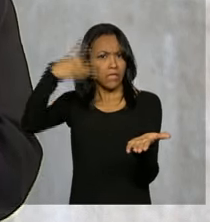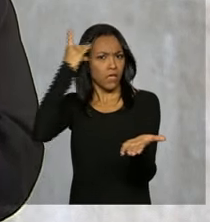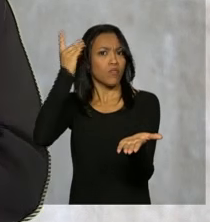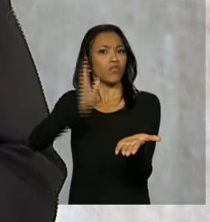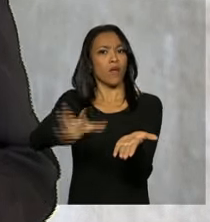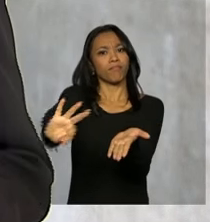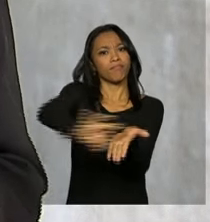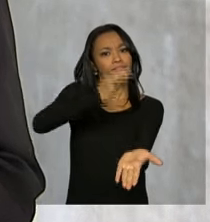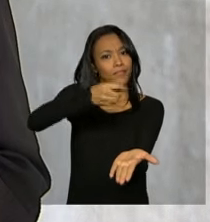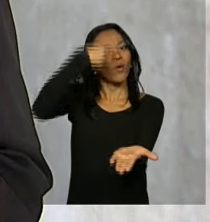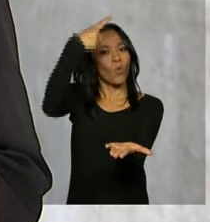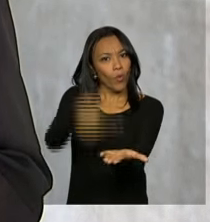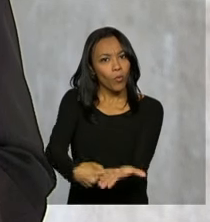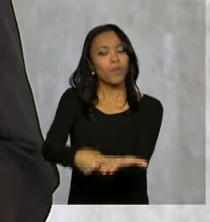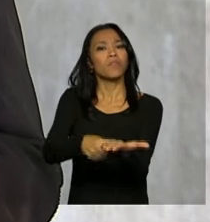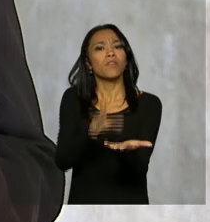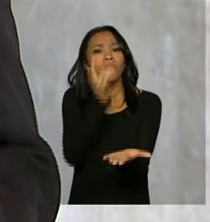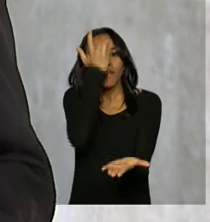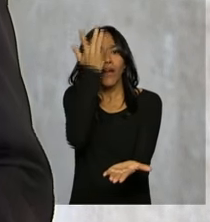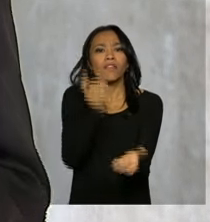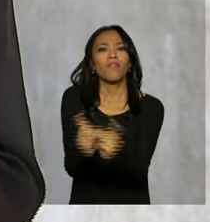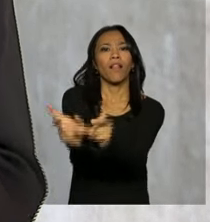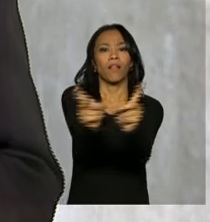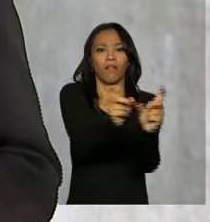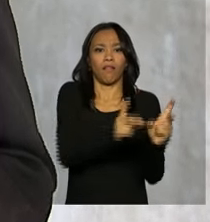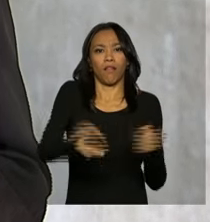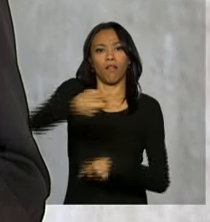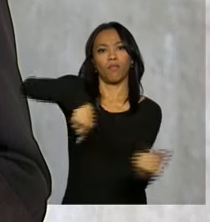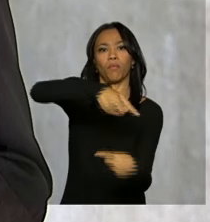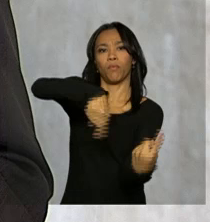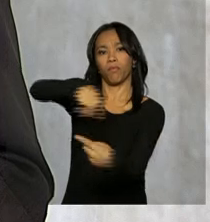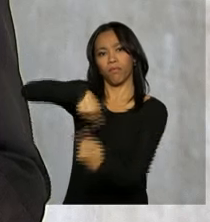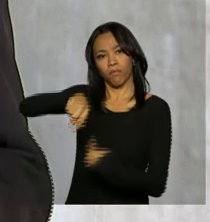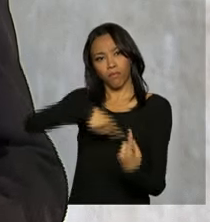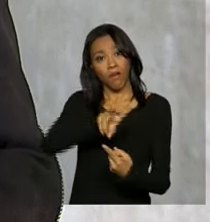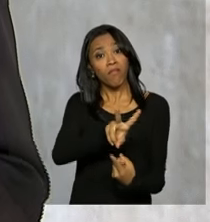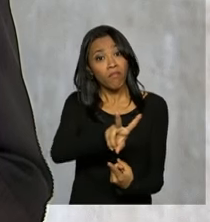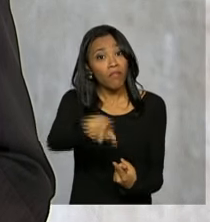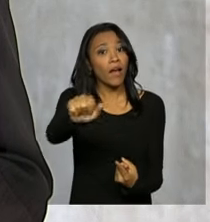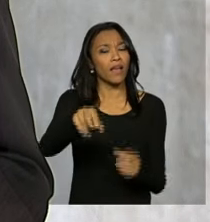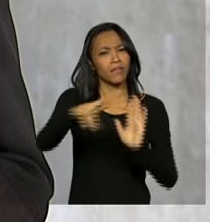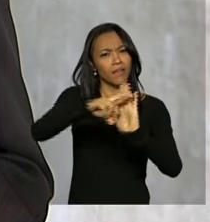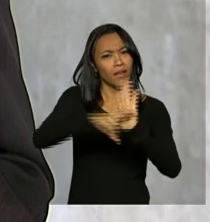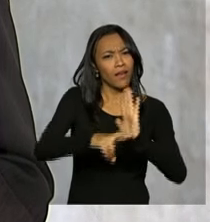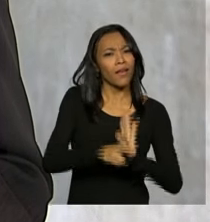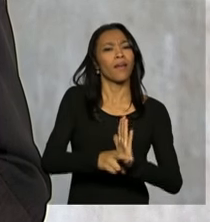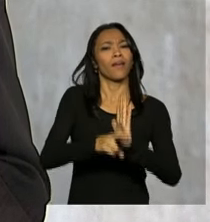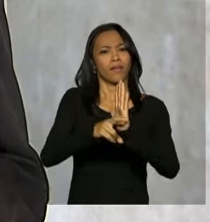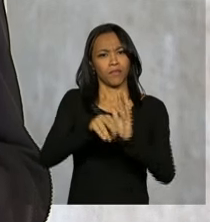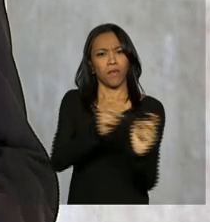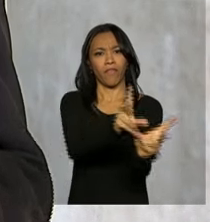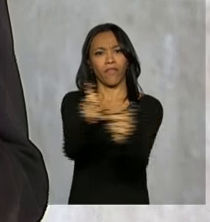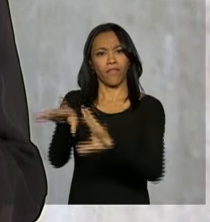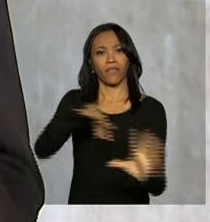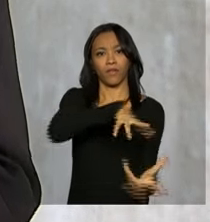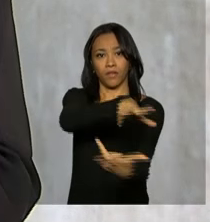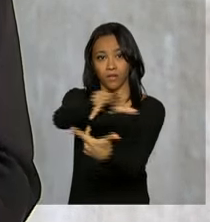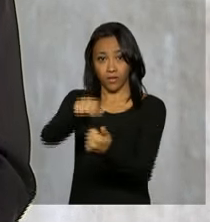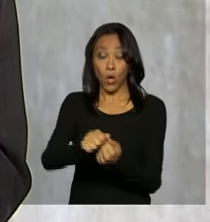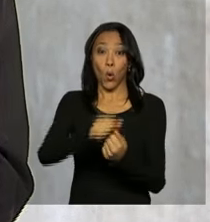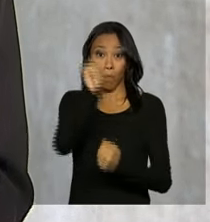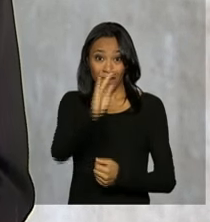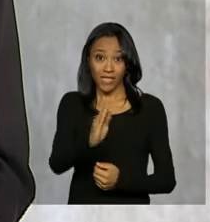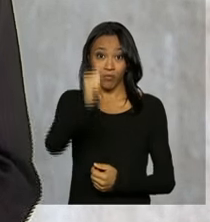ratifica o acordo de facilitação do comércio e que vai simplificar procedimentos para o comércio internacional. O Brasil foi o